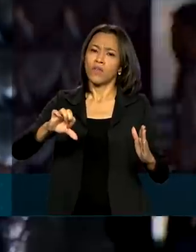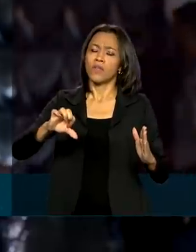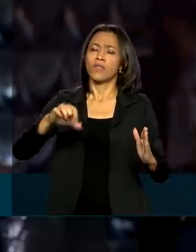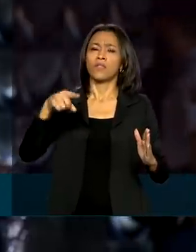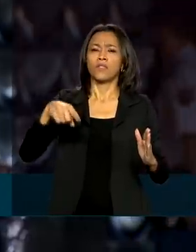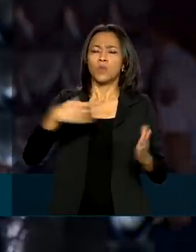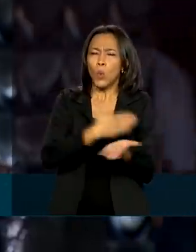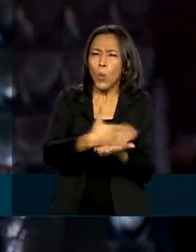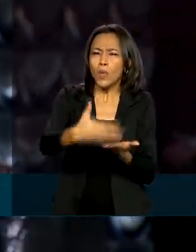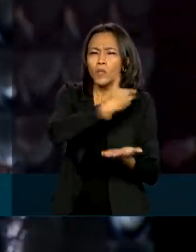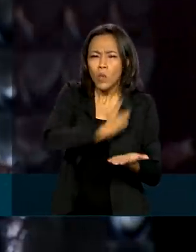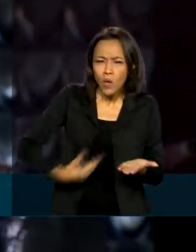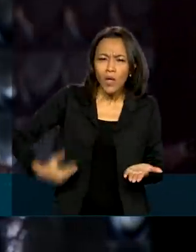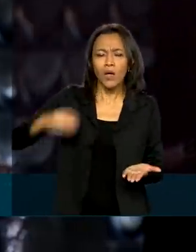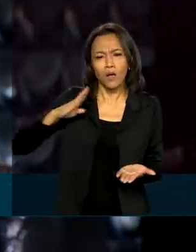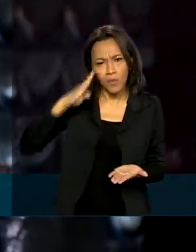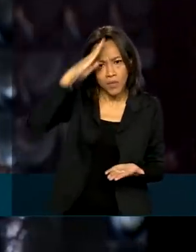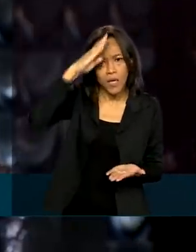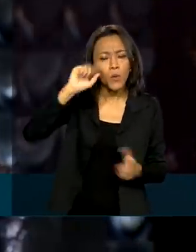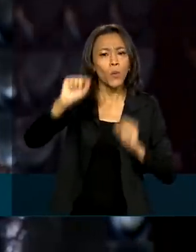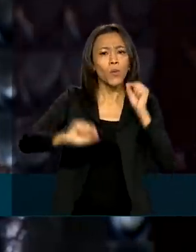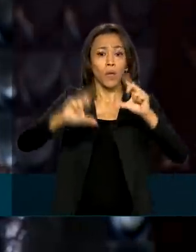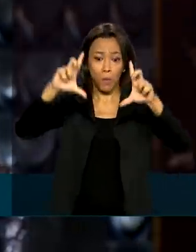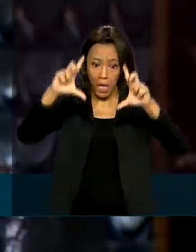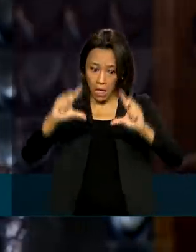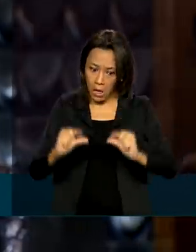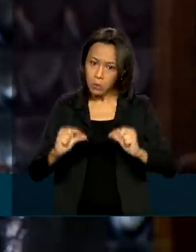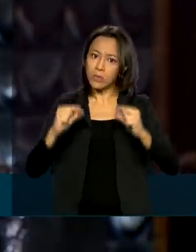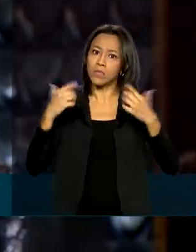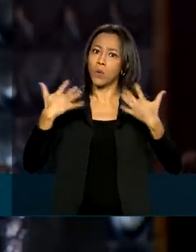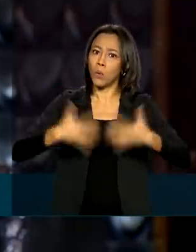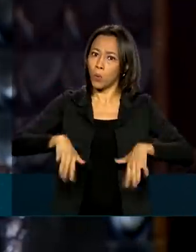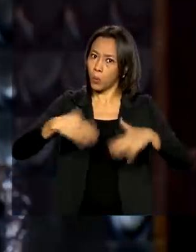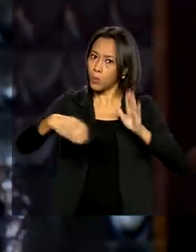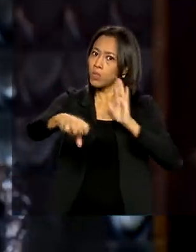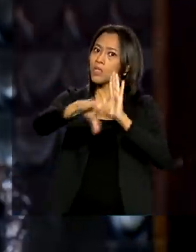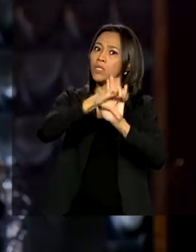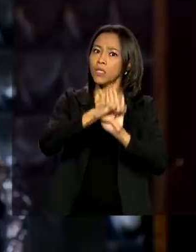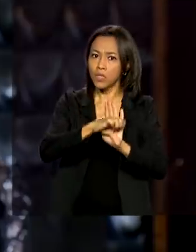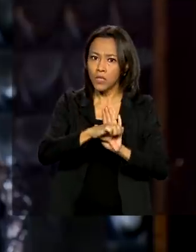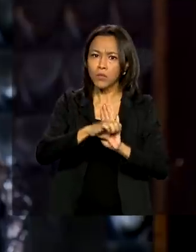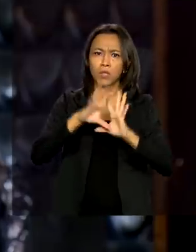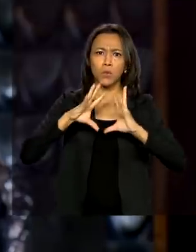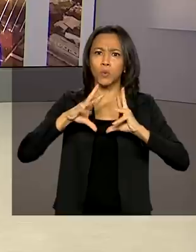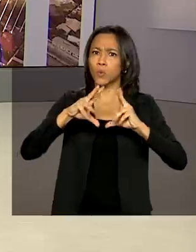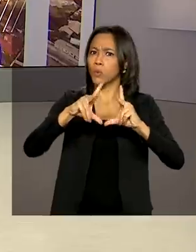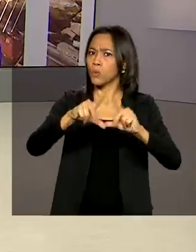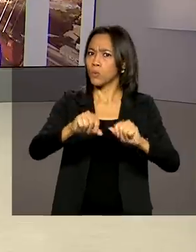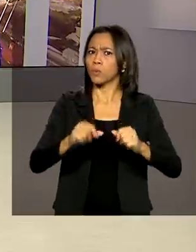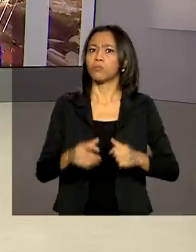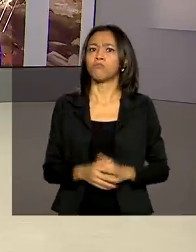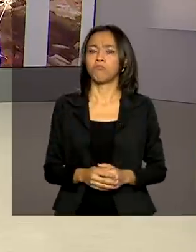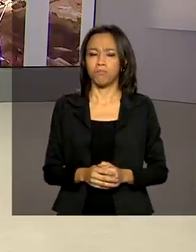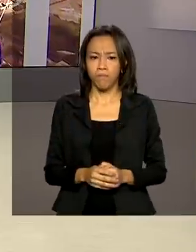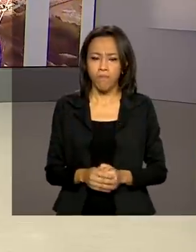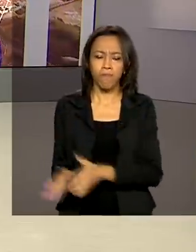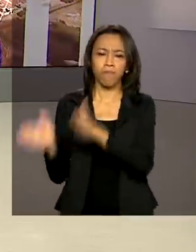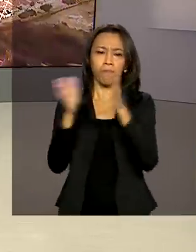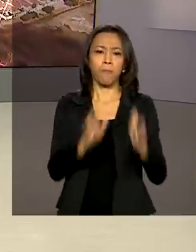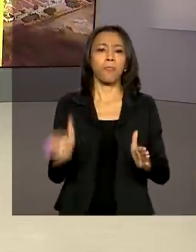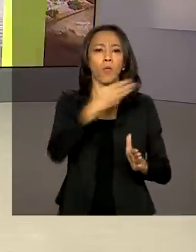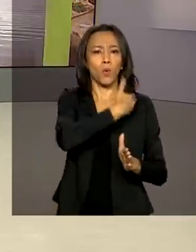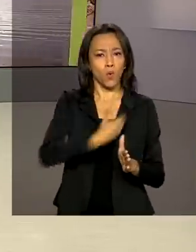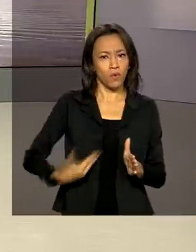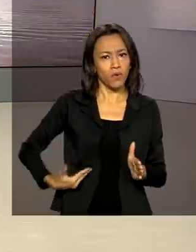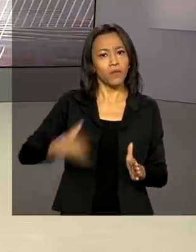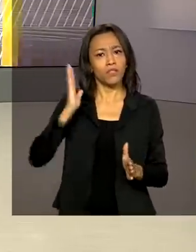Bolsonaro, uma redução significativa em todos os índices criminais. O governo está